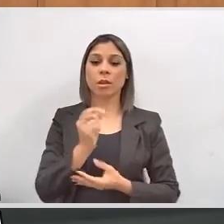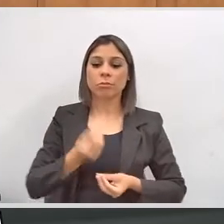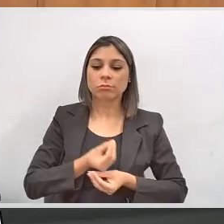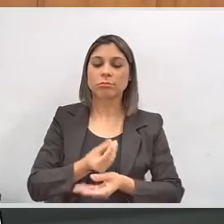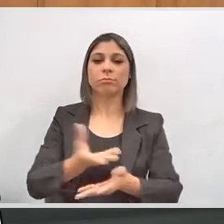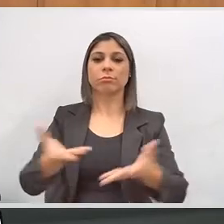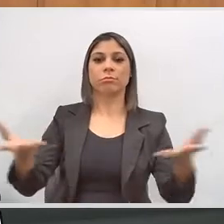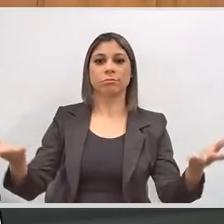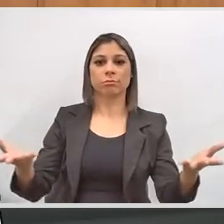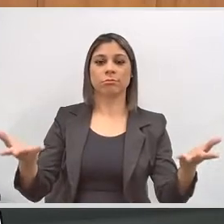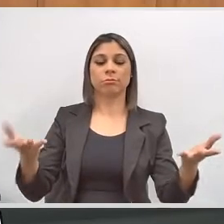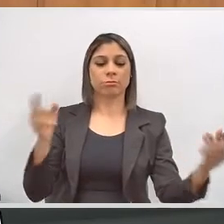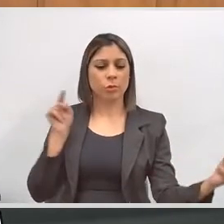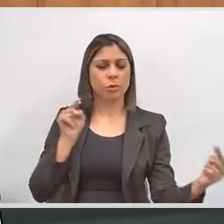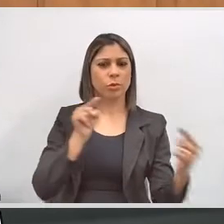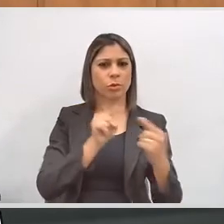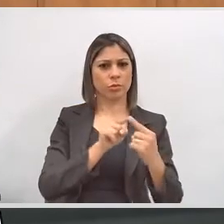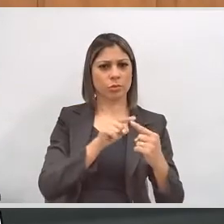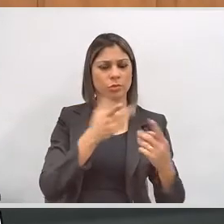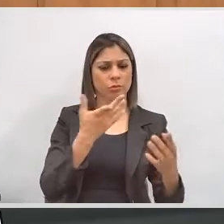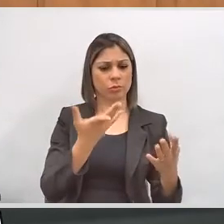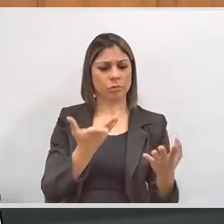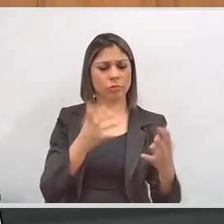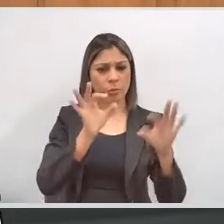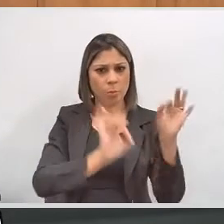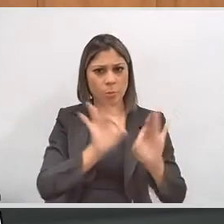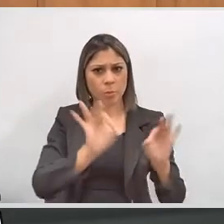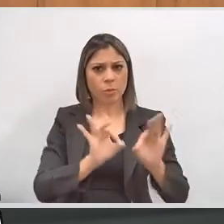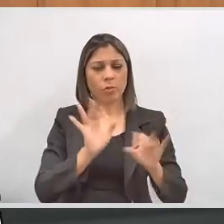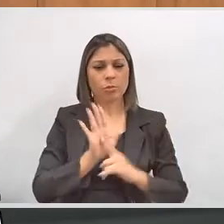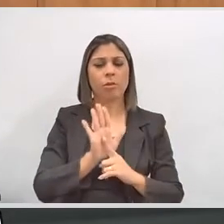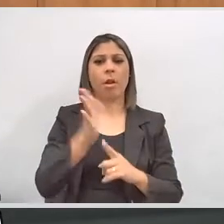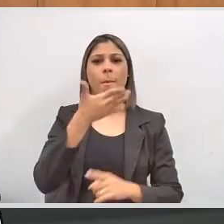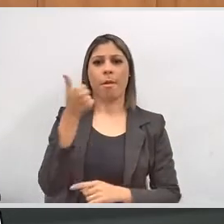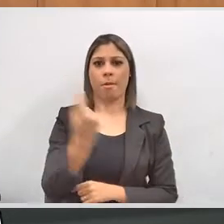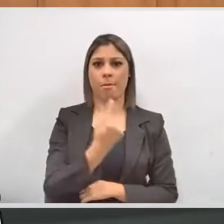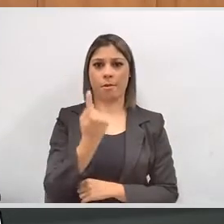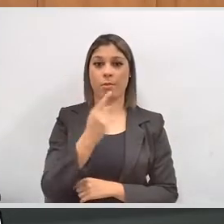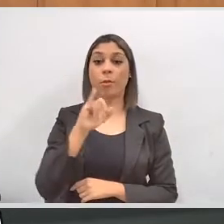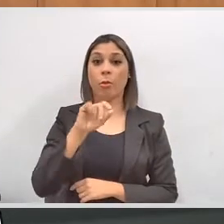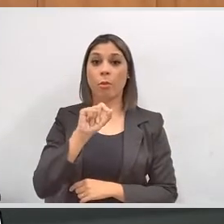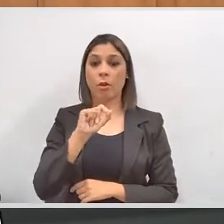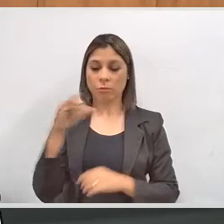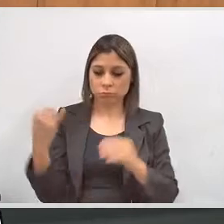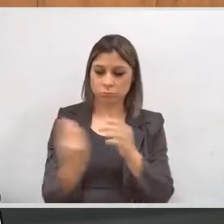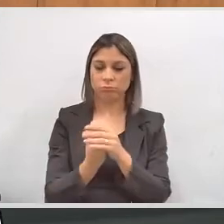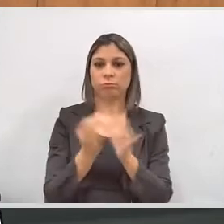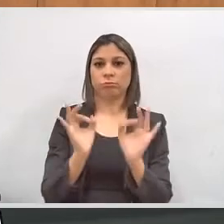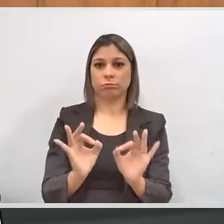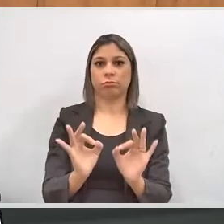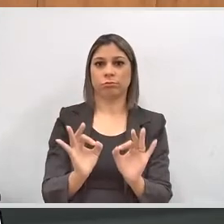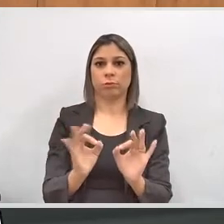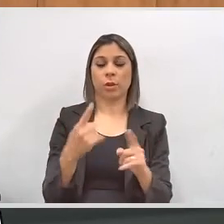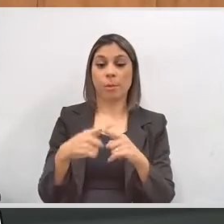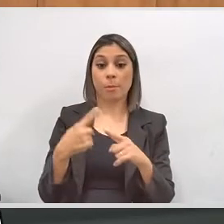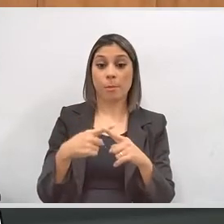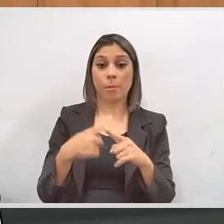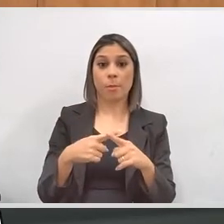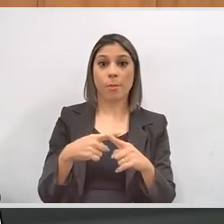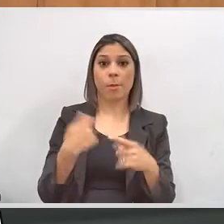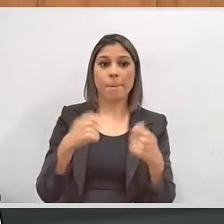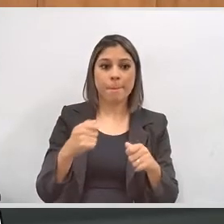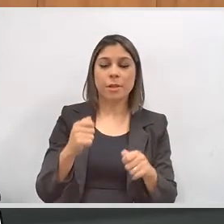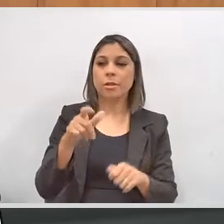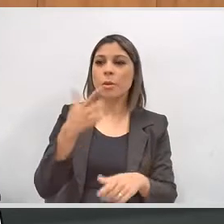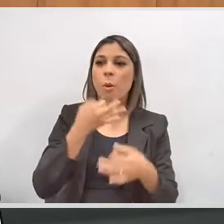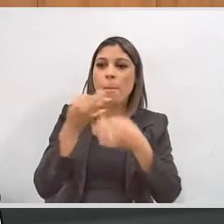destinar ao público alvo dessa campanha e desse esforço o nosso melhor, para incluí-los. A democracia é